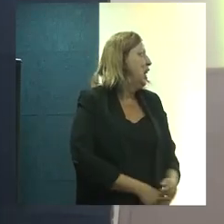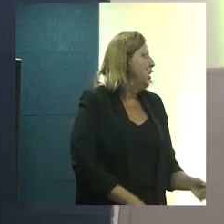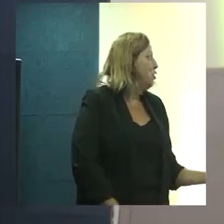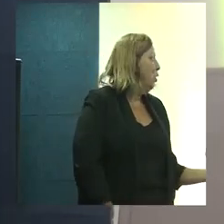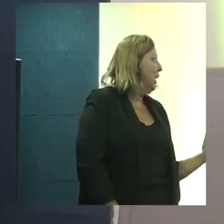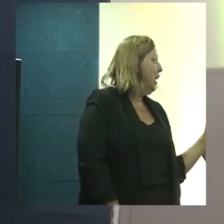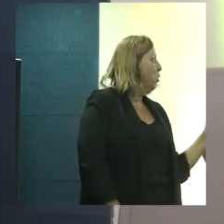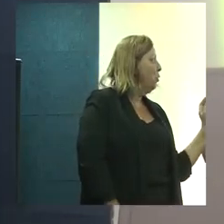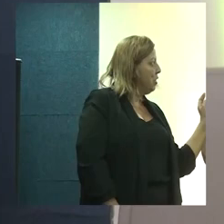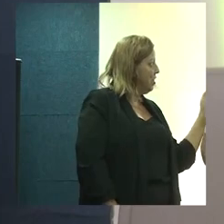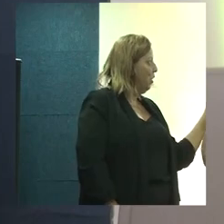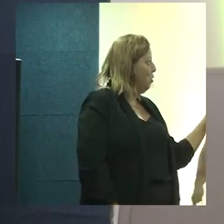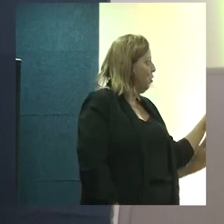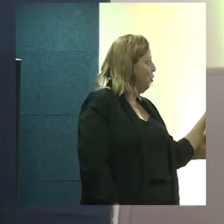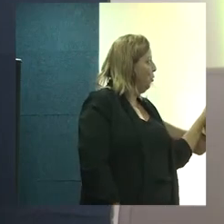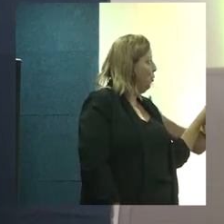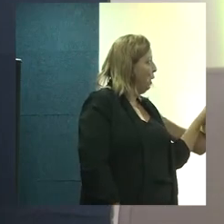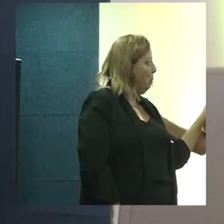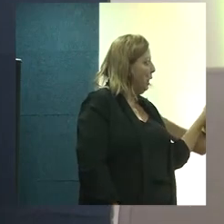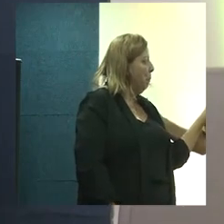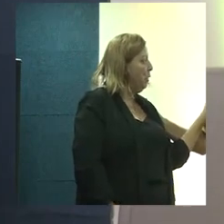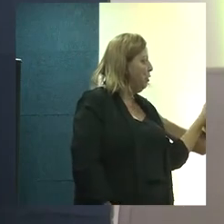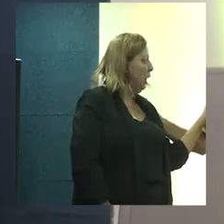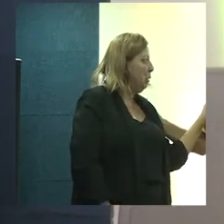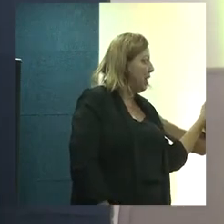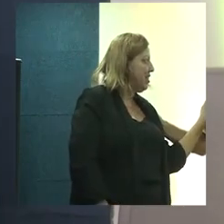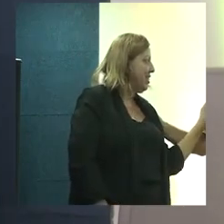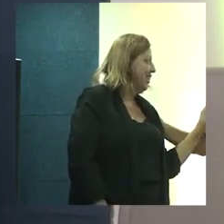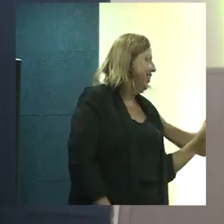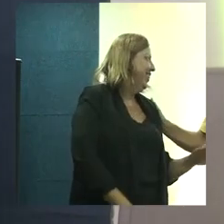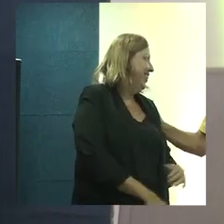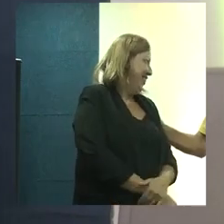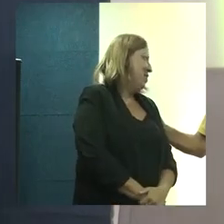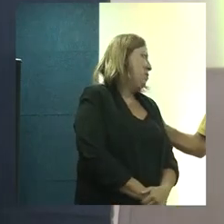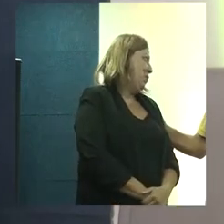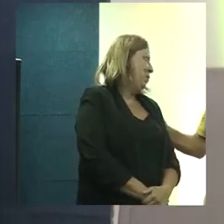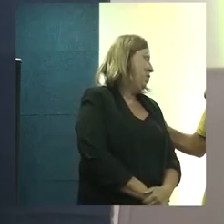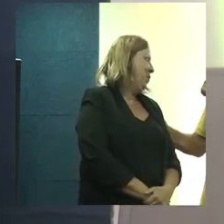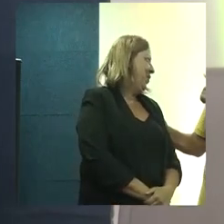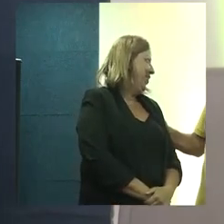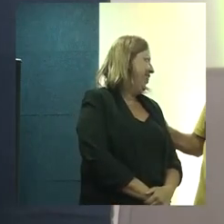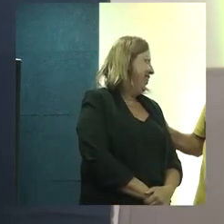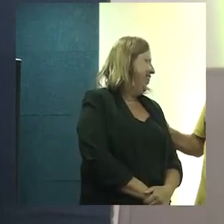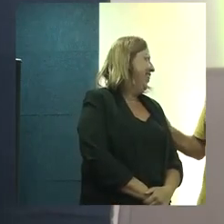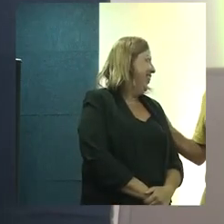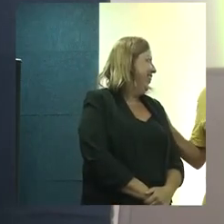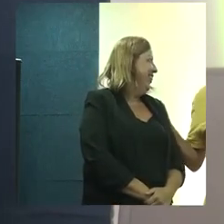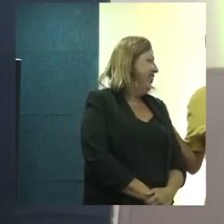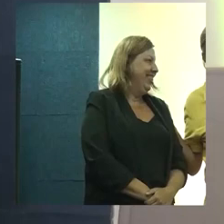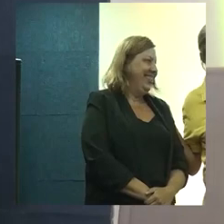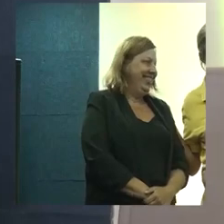Então, está com